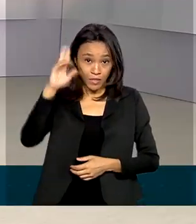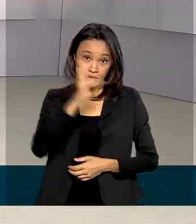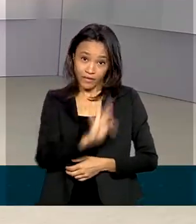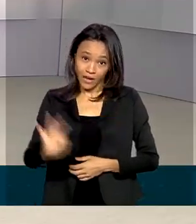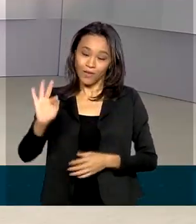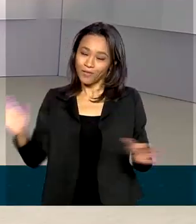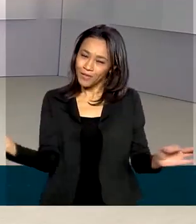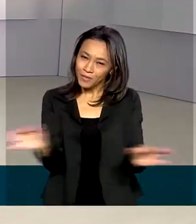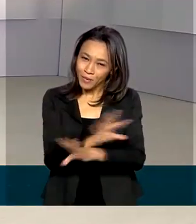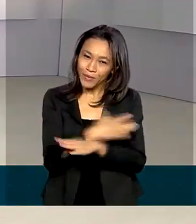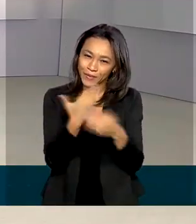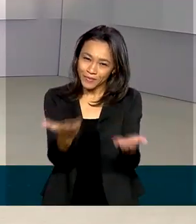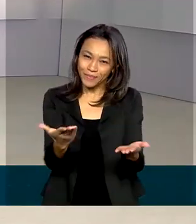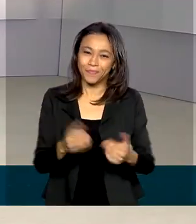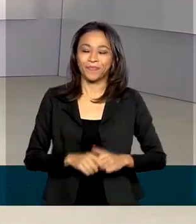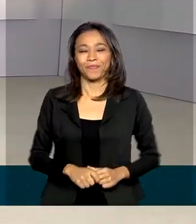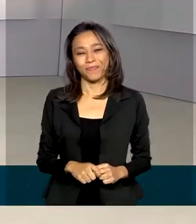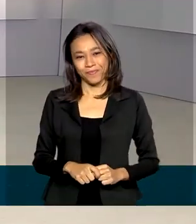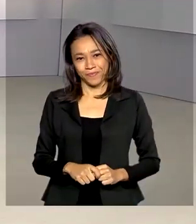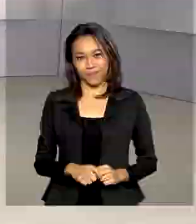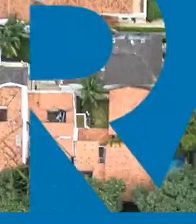por aqui. Até a próxima edição.